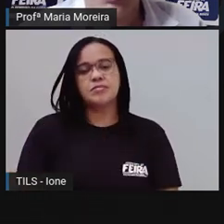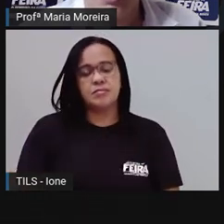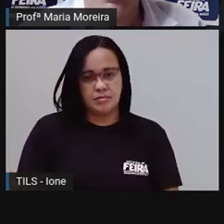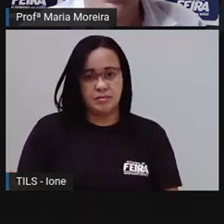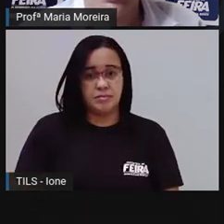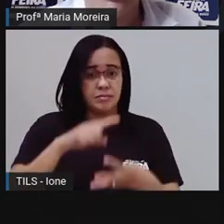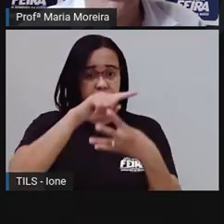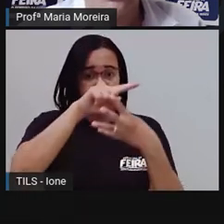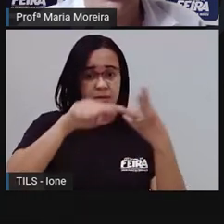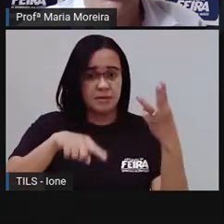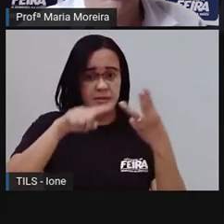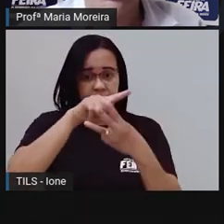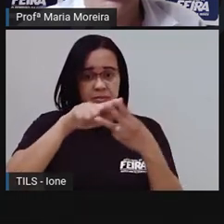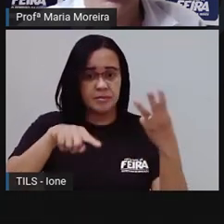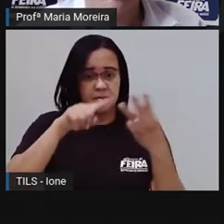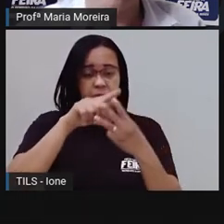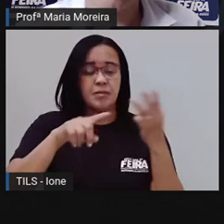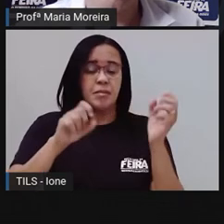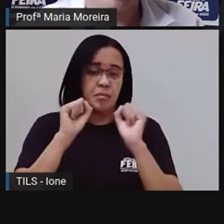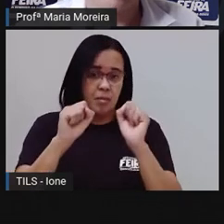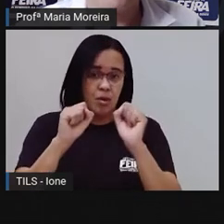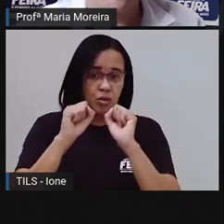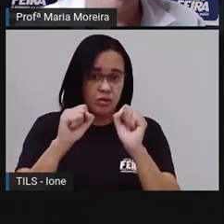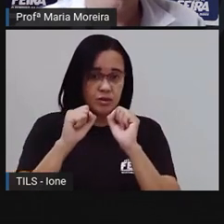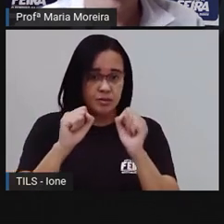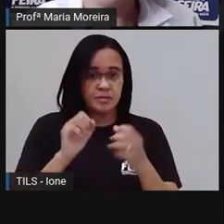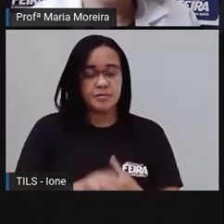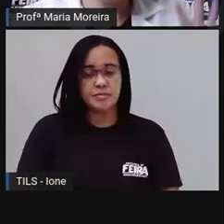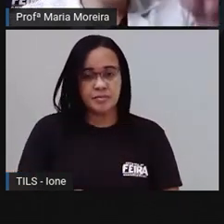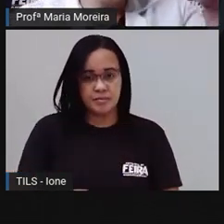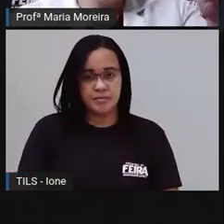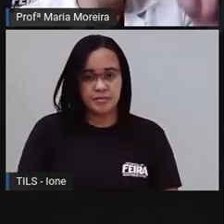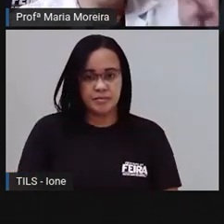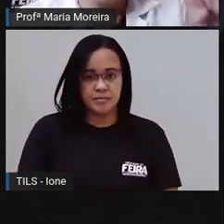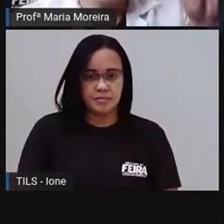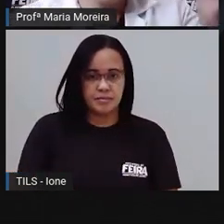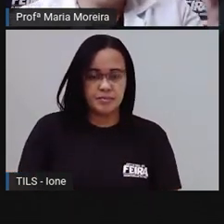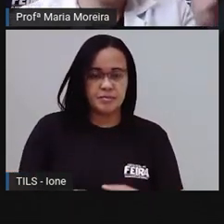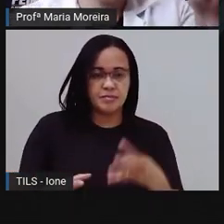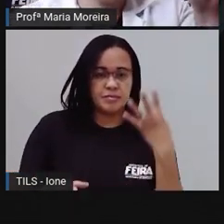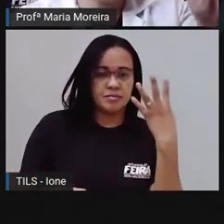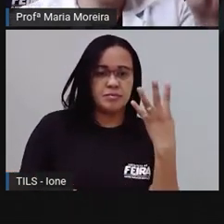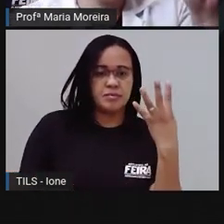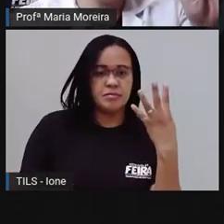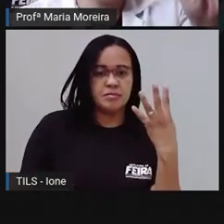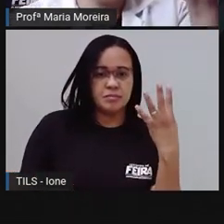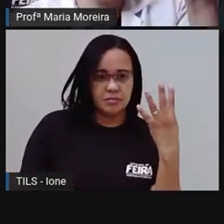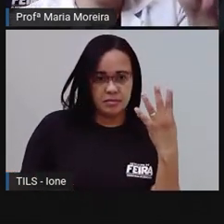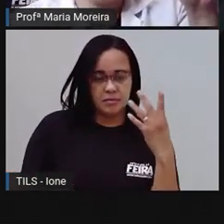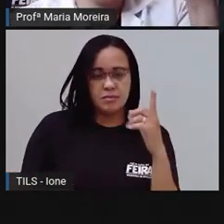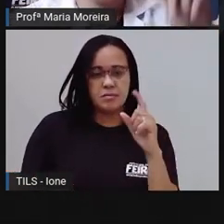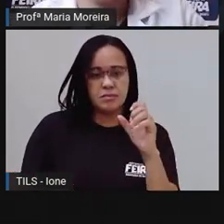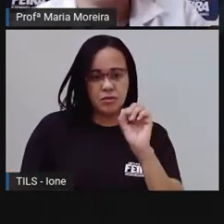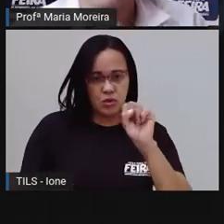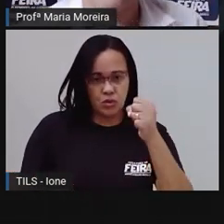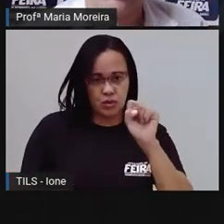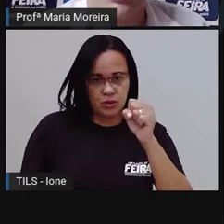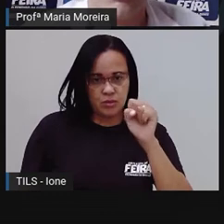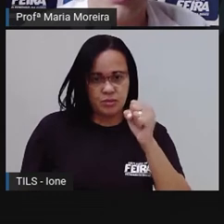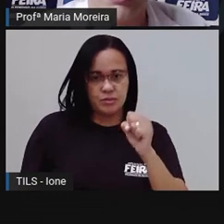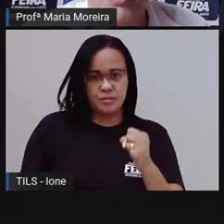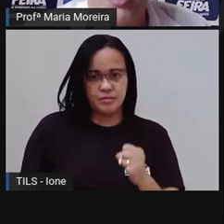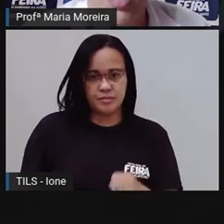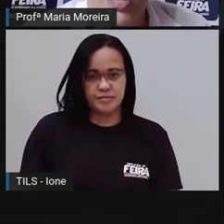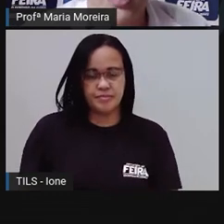sinal de igual aqui e o sinal de igual aqui. Quatro, duas vezes. Quatro, cinco, seis, sete, oito.